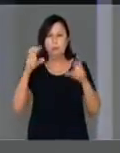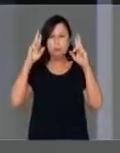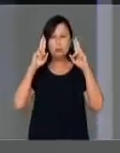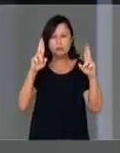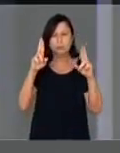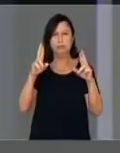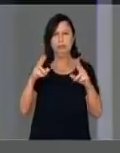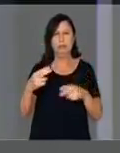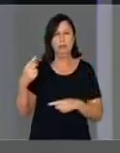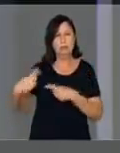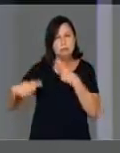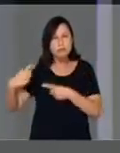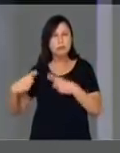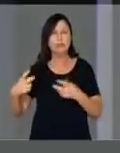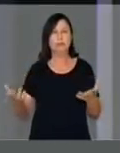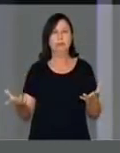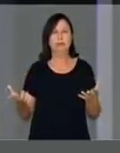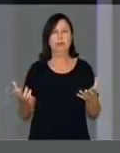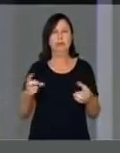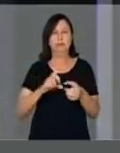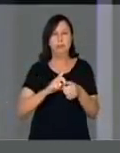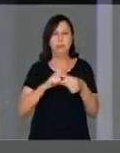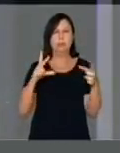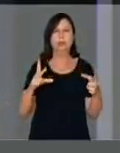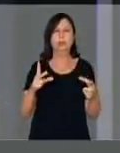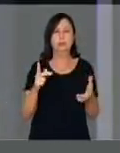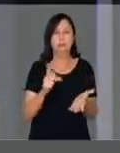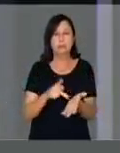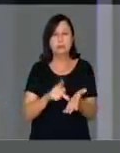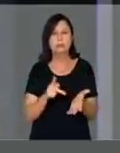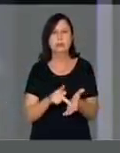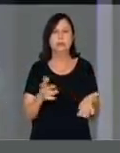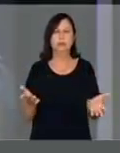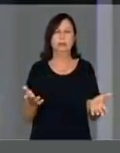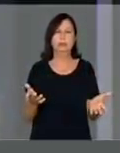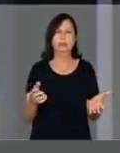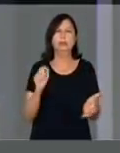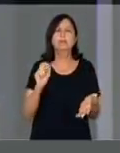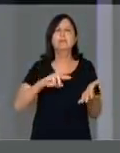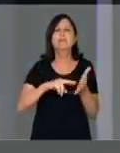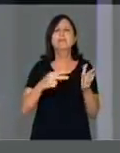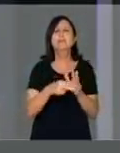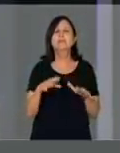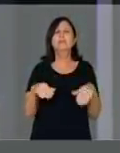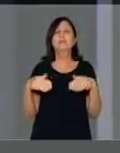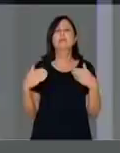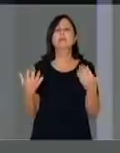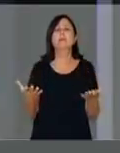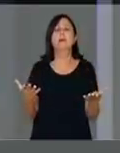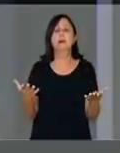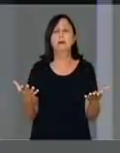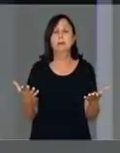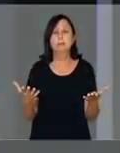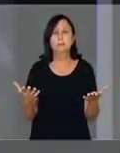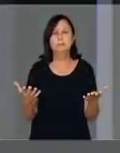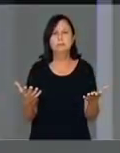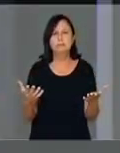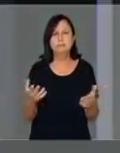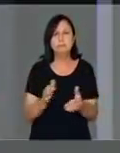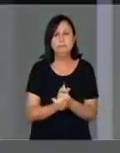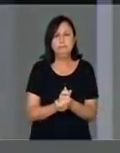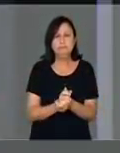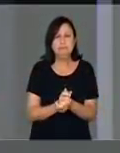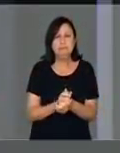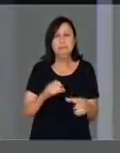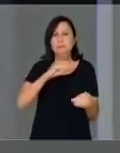debater ideias. Vamos falar em democracia. Que democracia é essa que vocês estão falando? Aonde? Um socialista com um